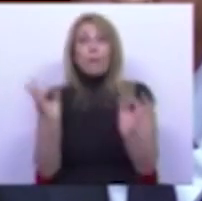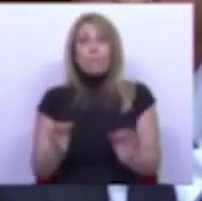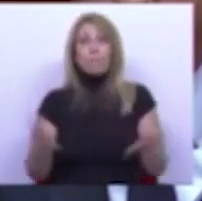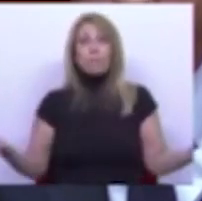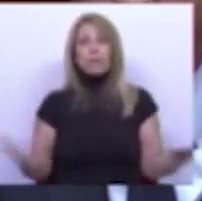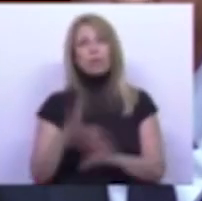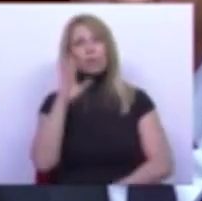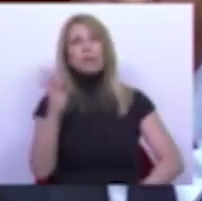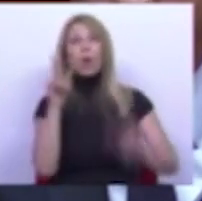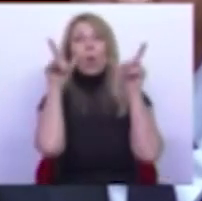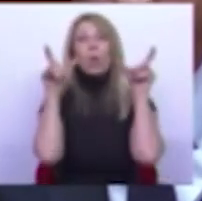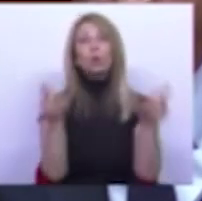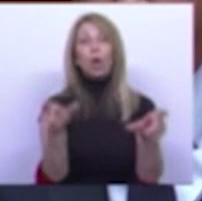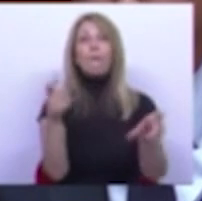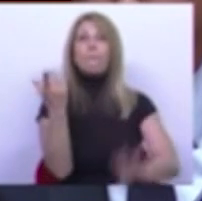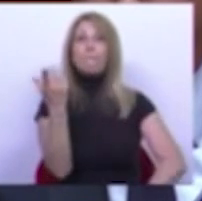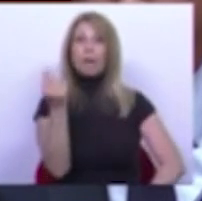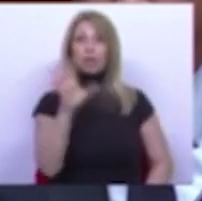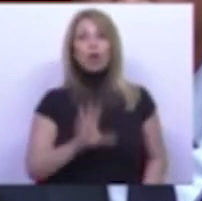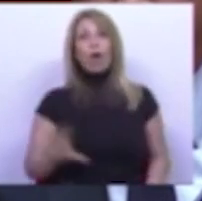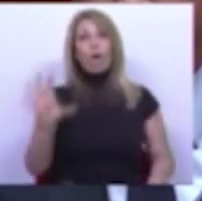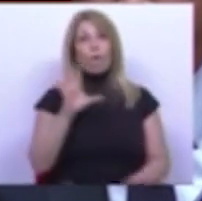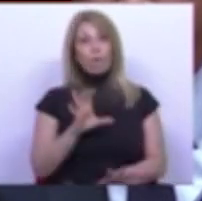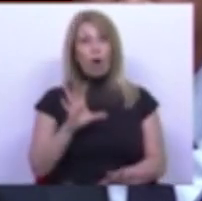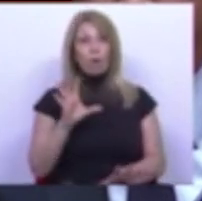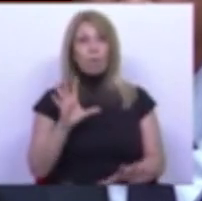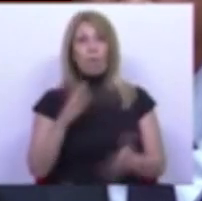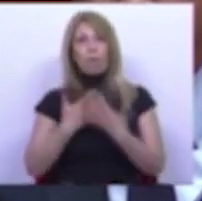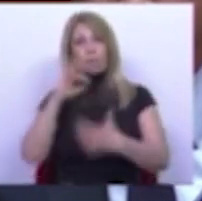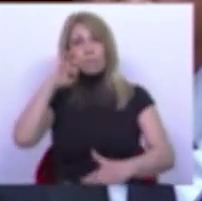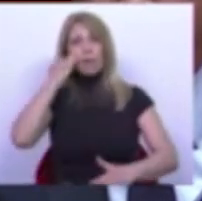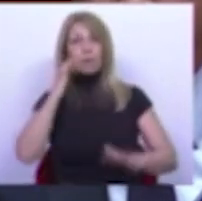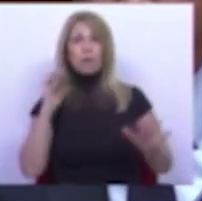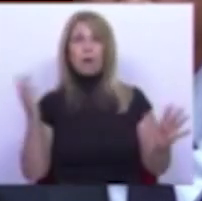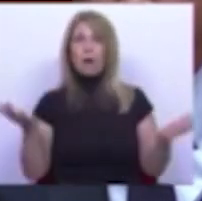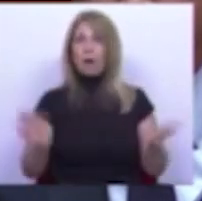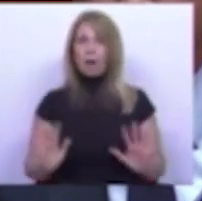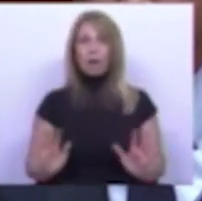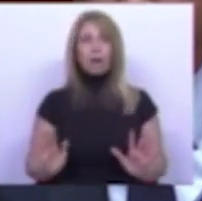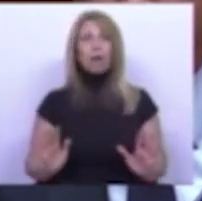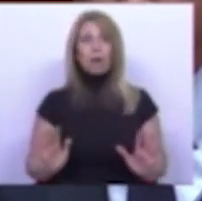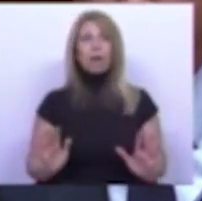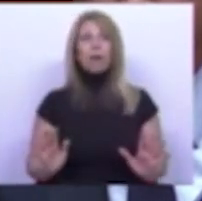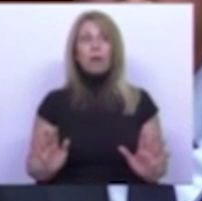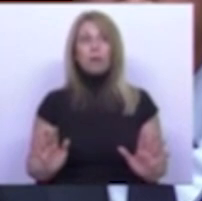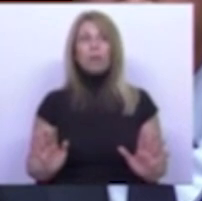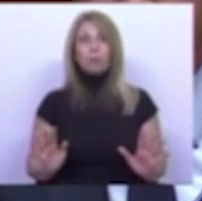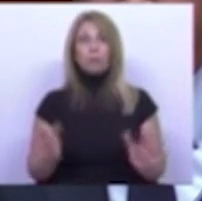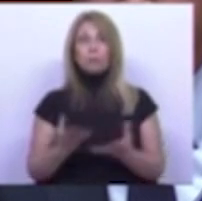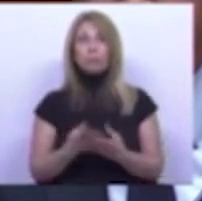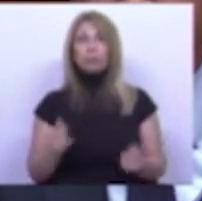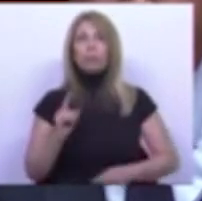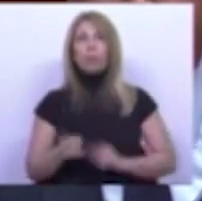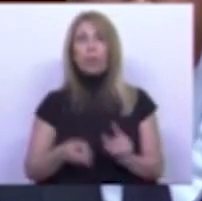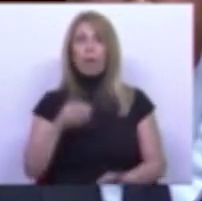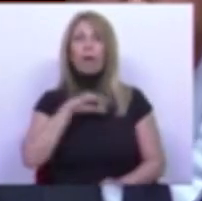procurar controlar os preços, de forma a não impactar e não haver uma erosão daquilo que o